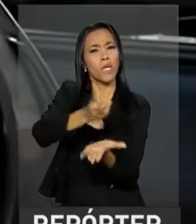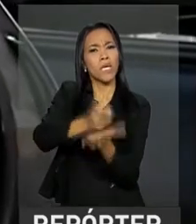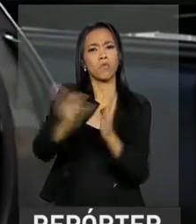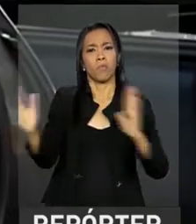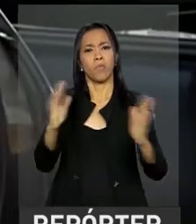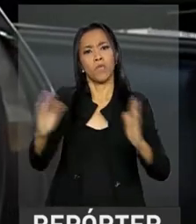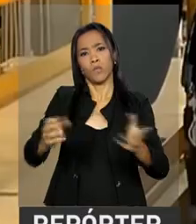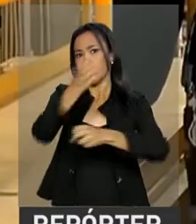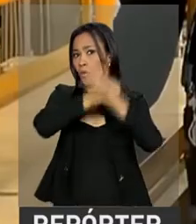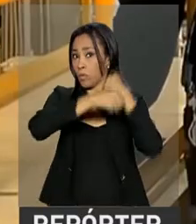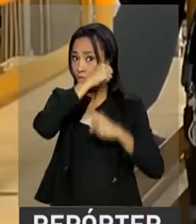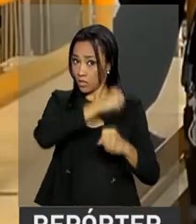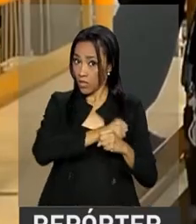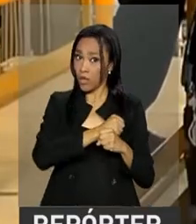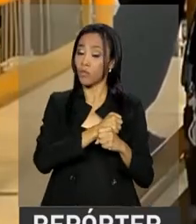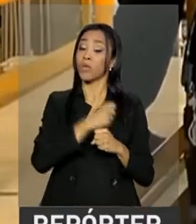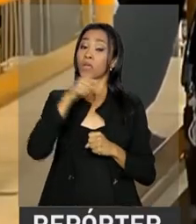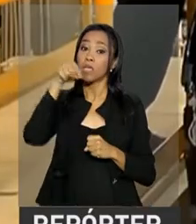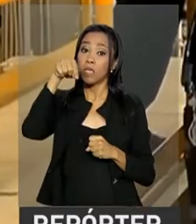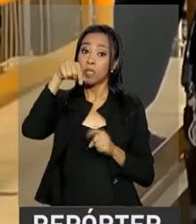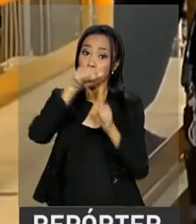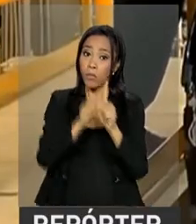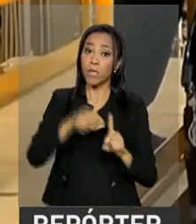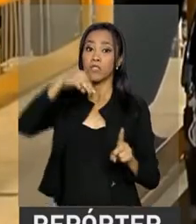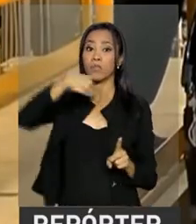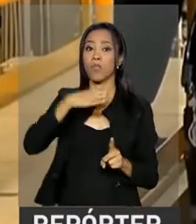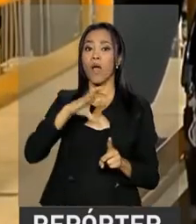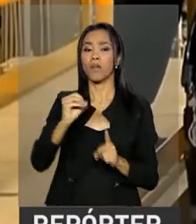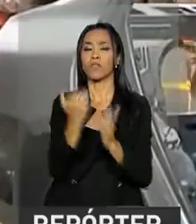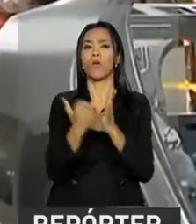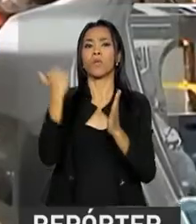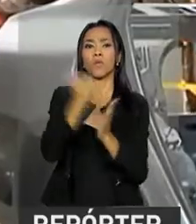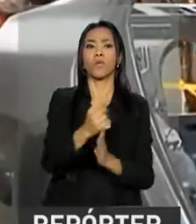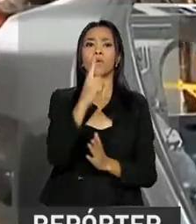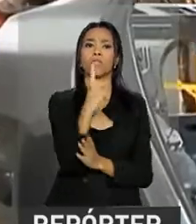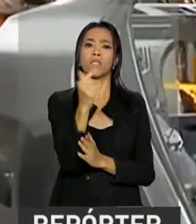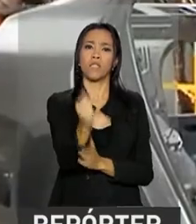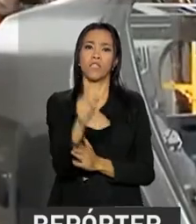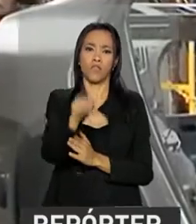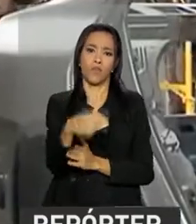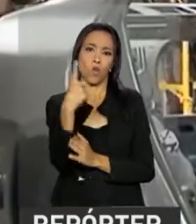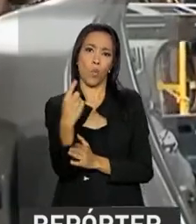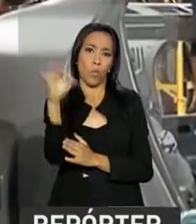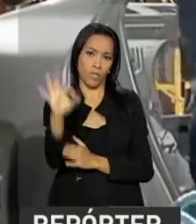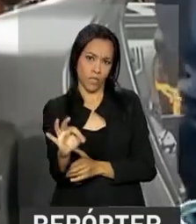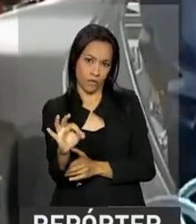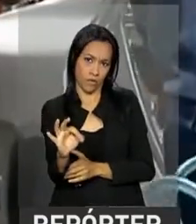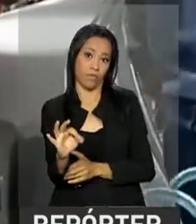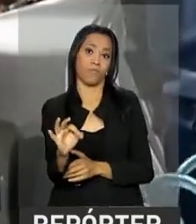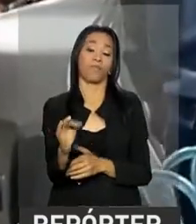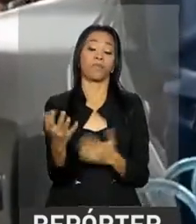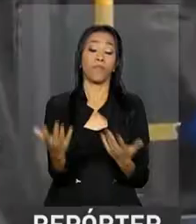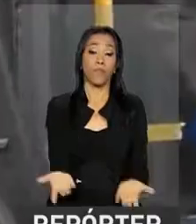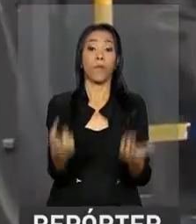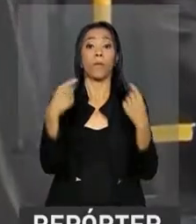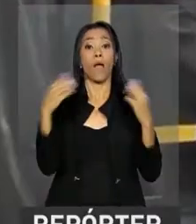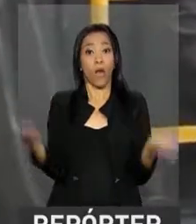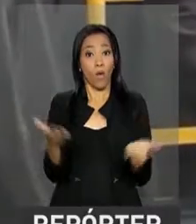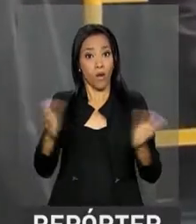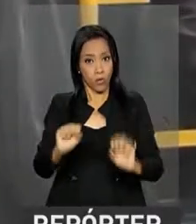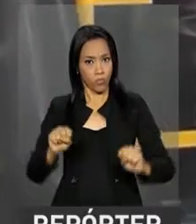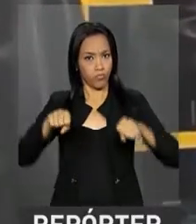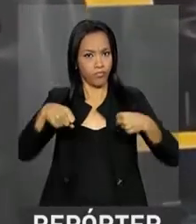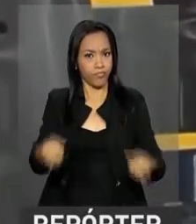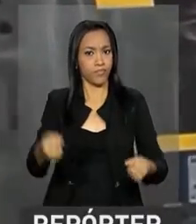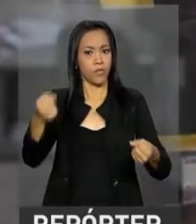passado, sendo que o resultado de março cresceu 17,1% frente a fevereiro. Com os sinais de retomada do crescimento,